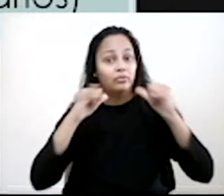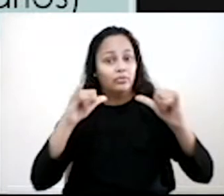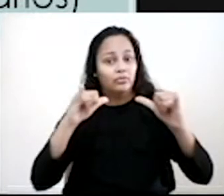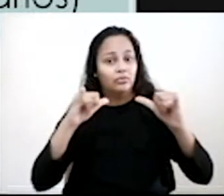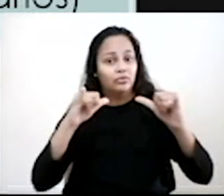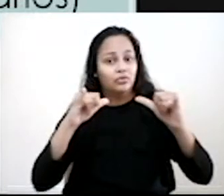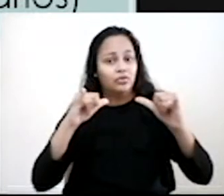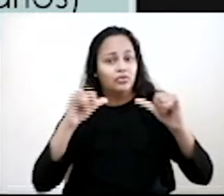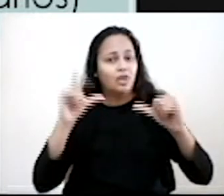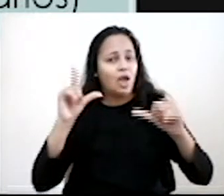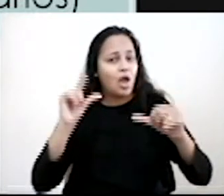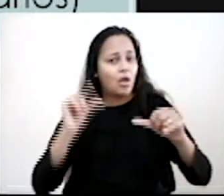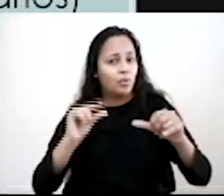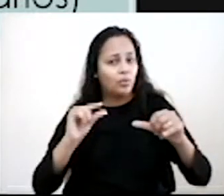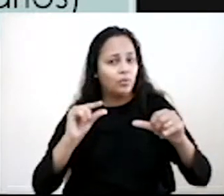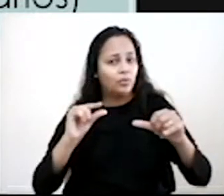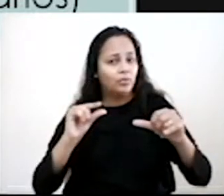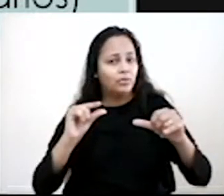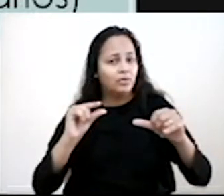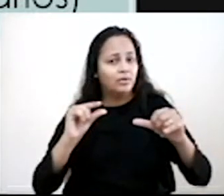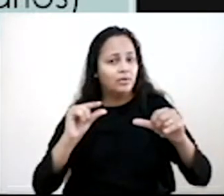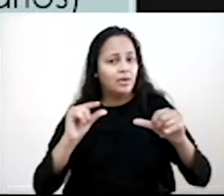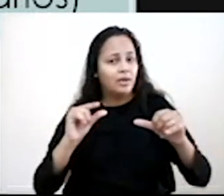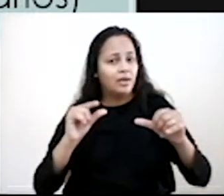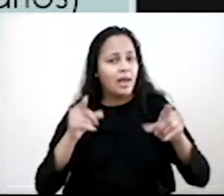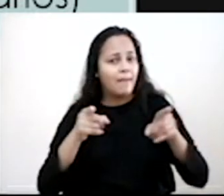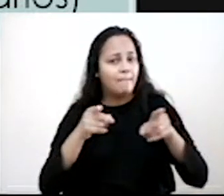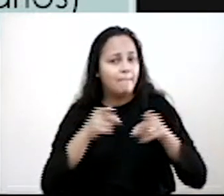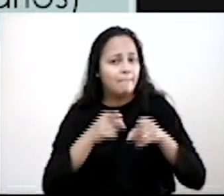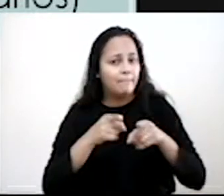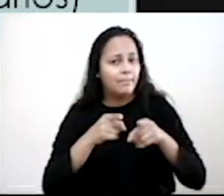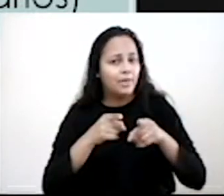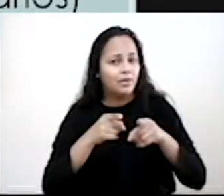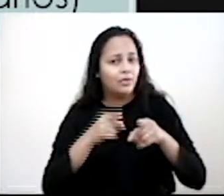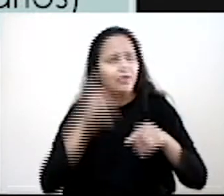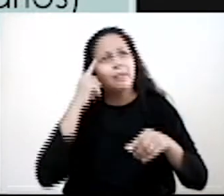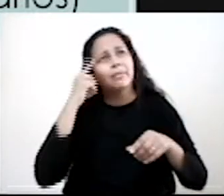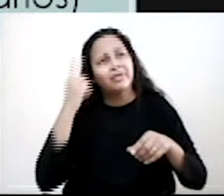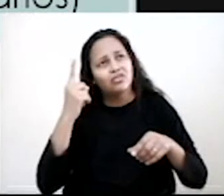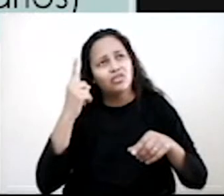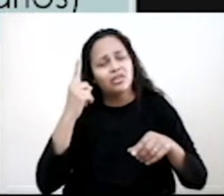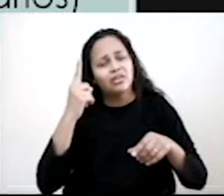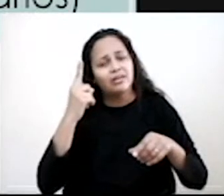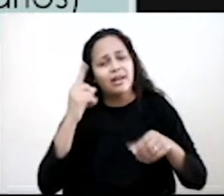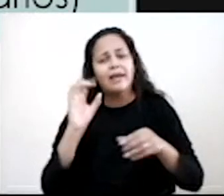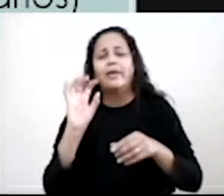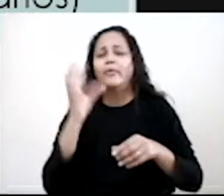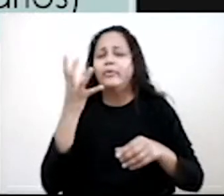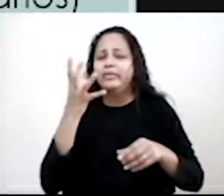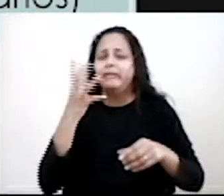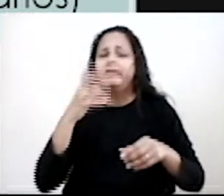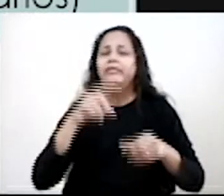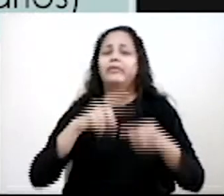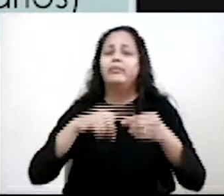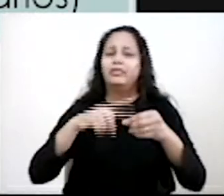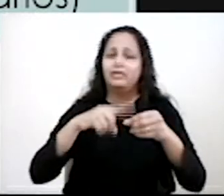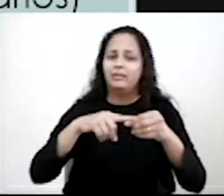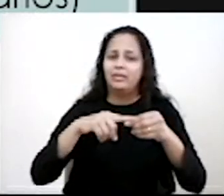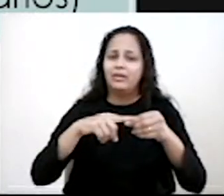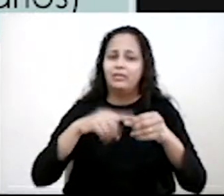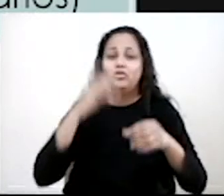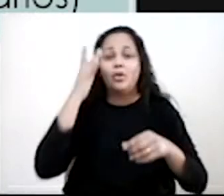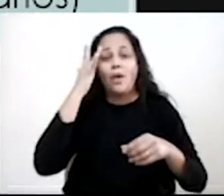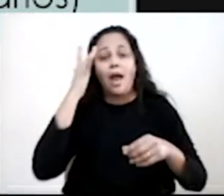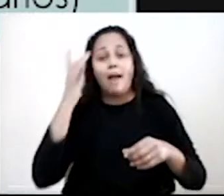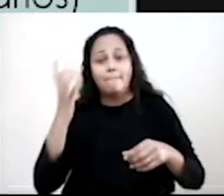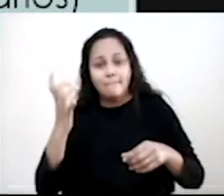notícia, ela é mais curta. Vamos imaginar que aconteceu alguma coisa hoje na nossa cidade. E que os jornais, eles vão publicar amanhã